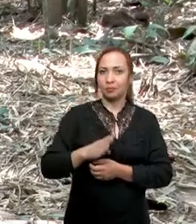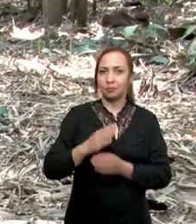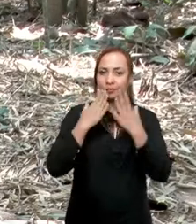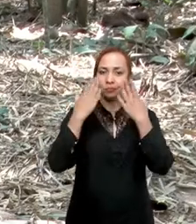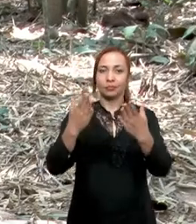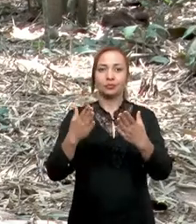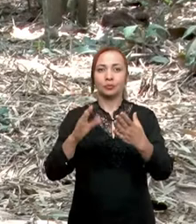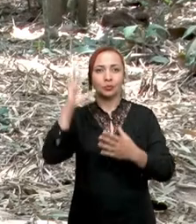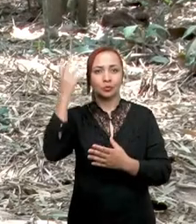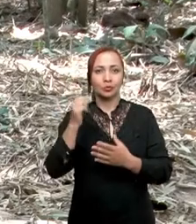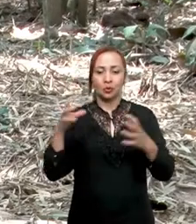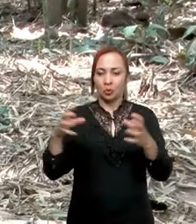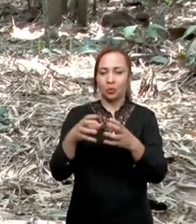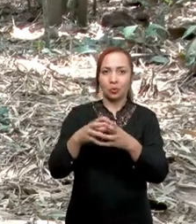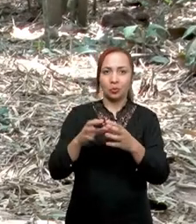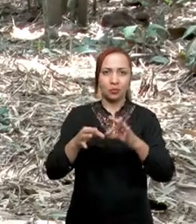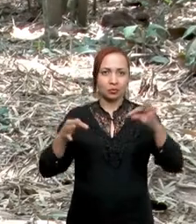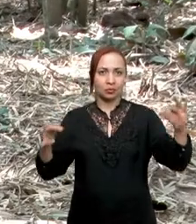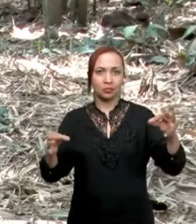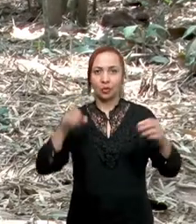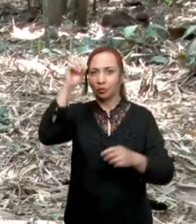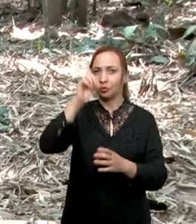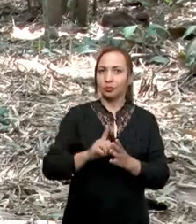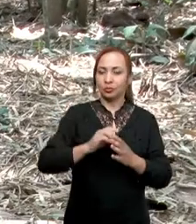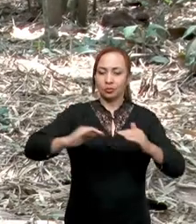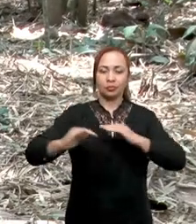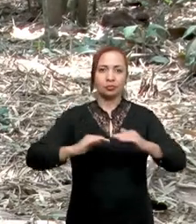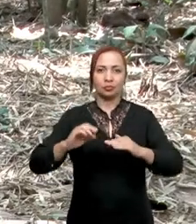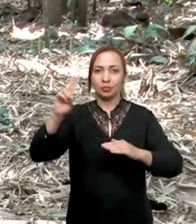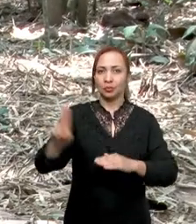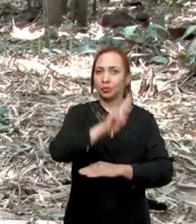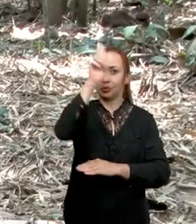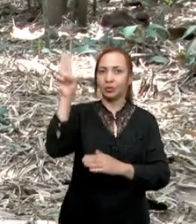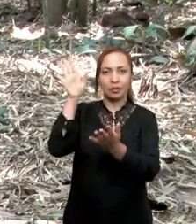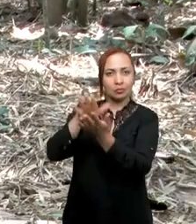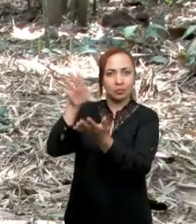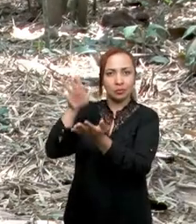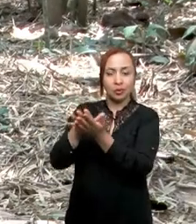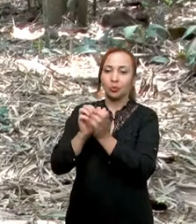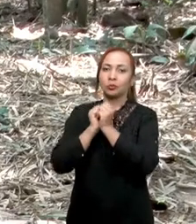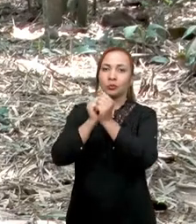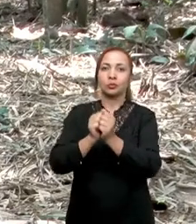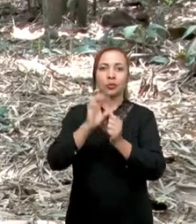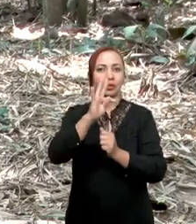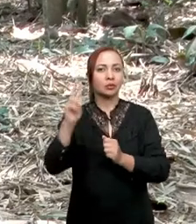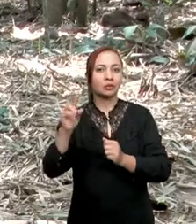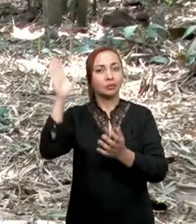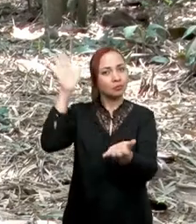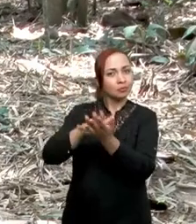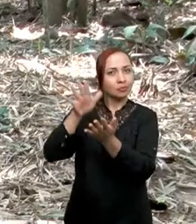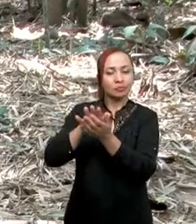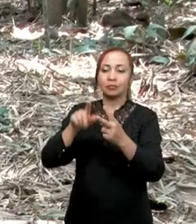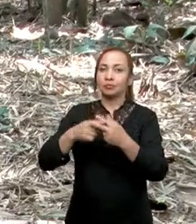Diante da situação, o Grupo de Extensão Direito em Movimento da Universidade de Pernambuco, em parceria com a TV Pernambuco,